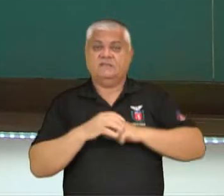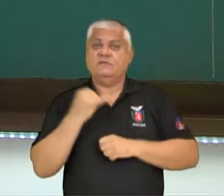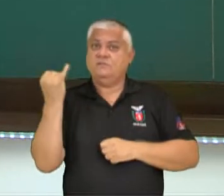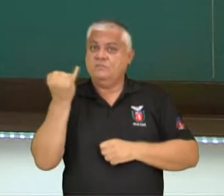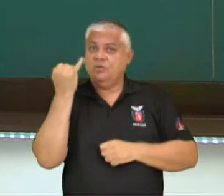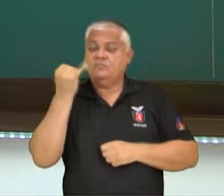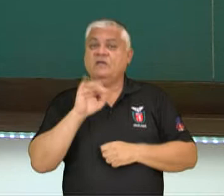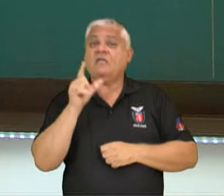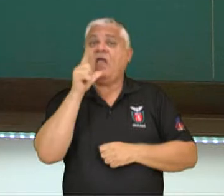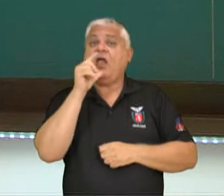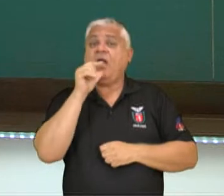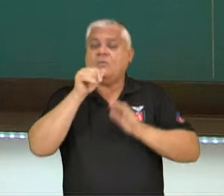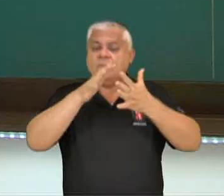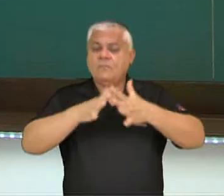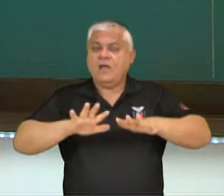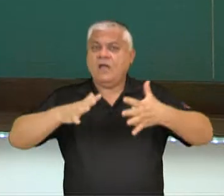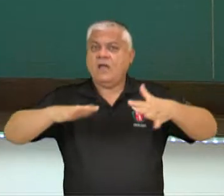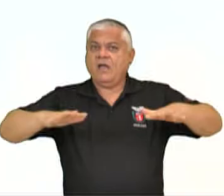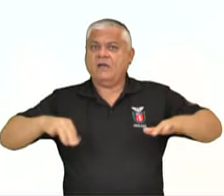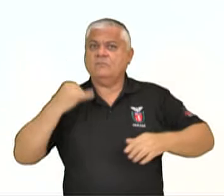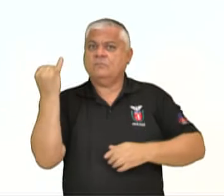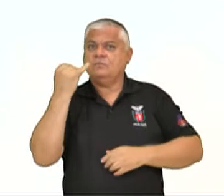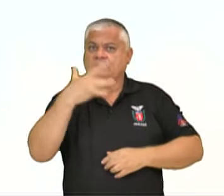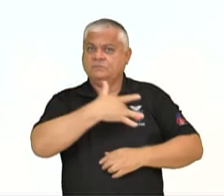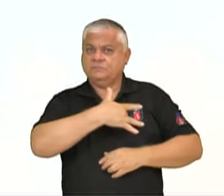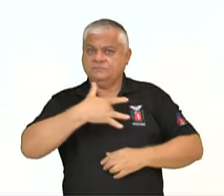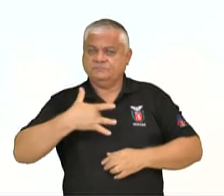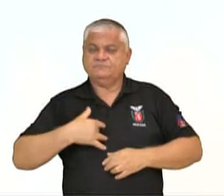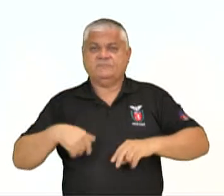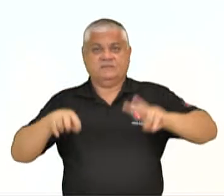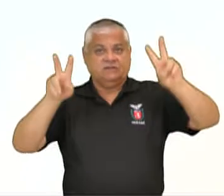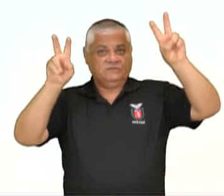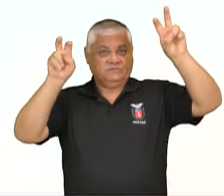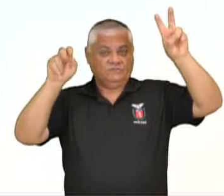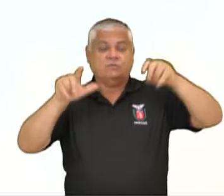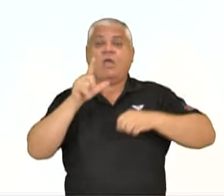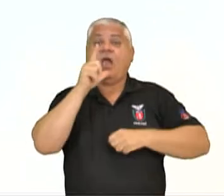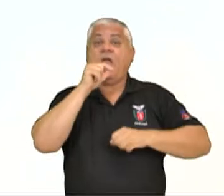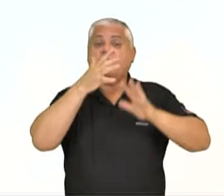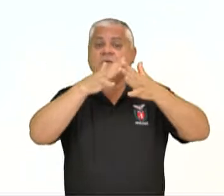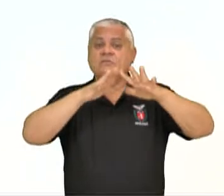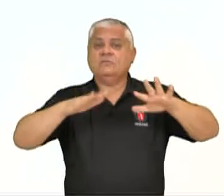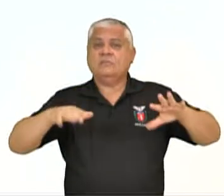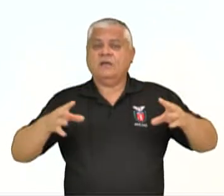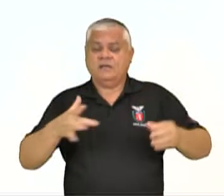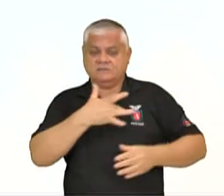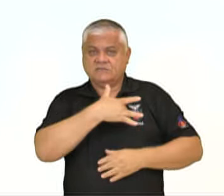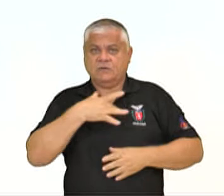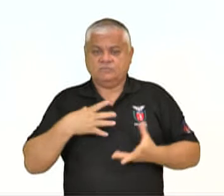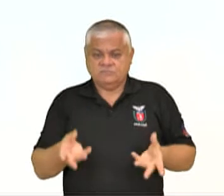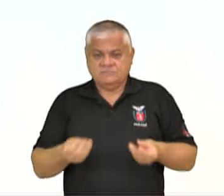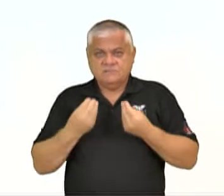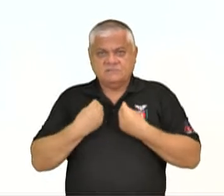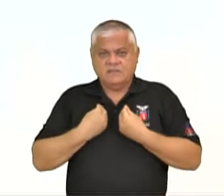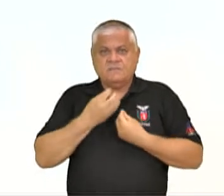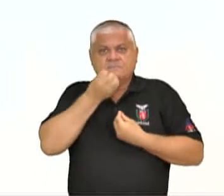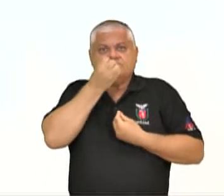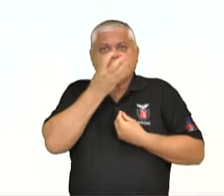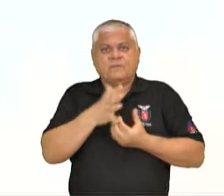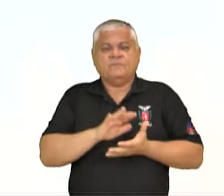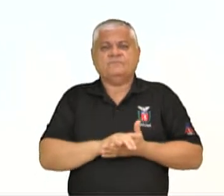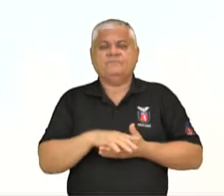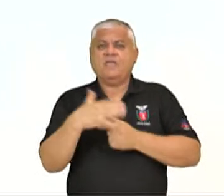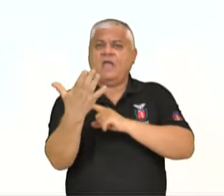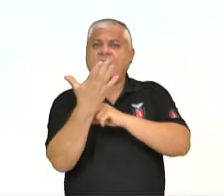benefícios da água do mar. Então o título, a água do mar e seus benefícios para a saúde. Saiba como ela